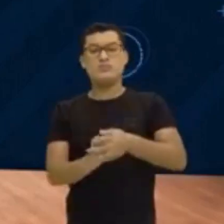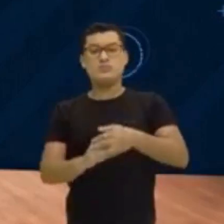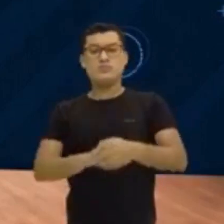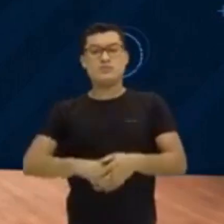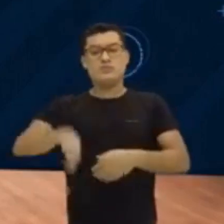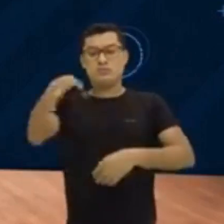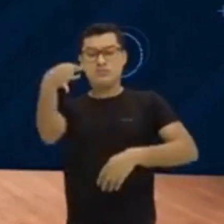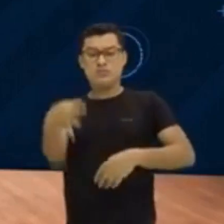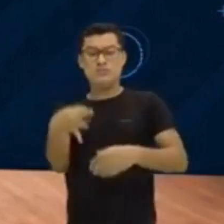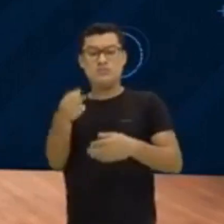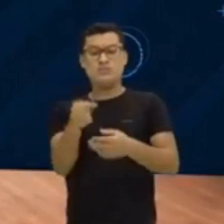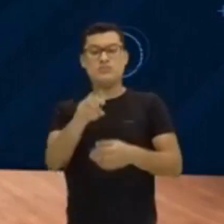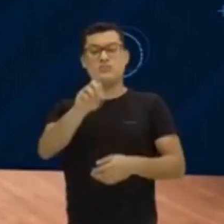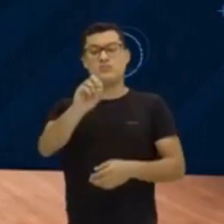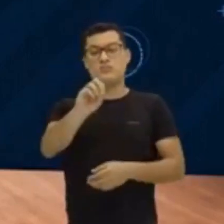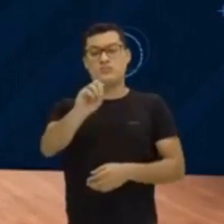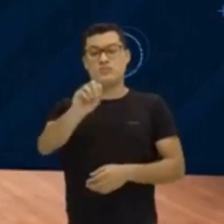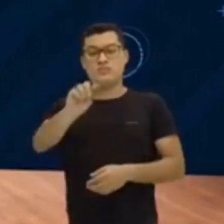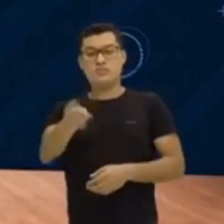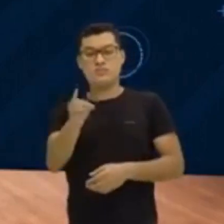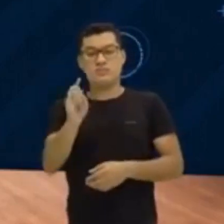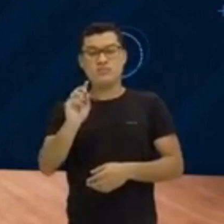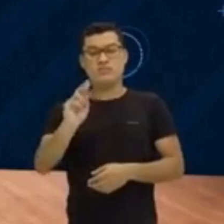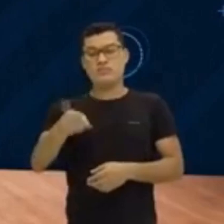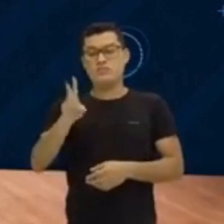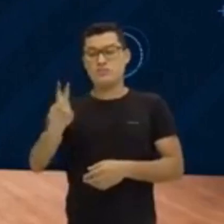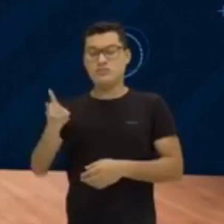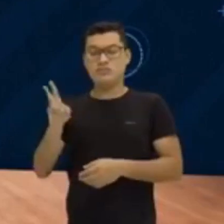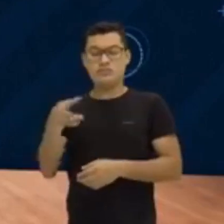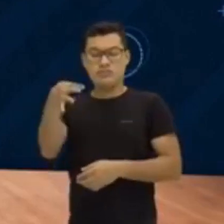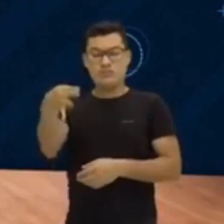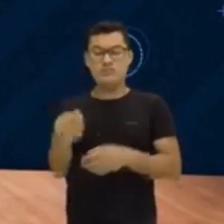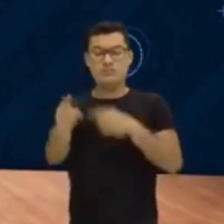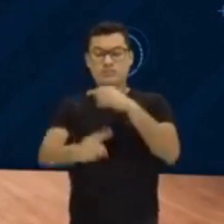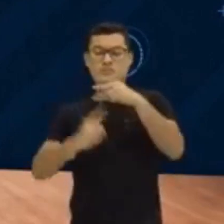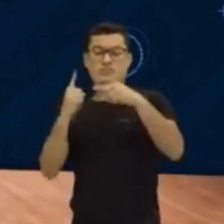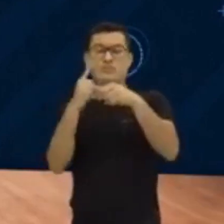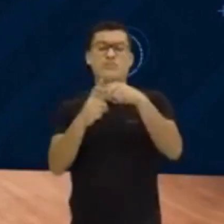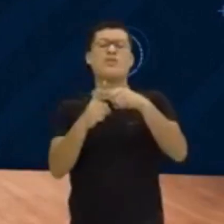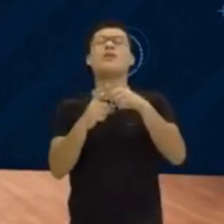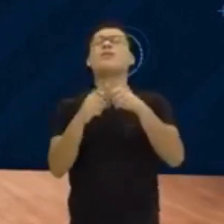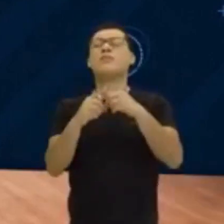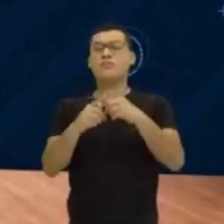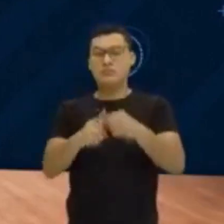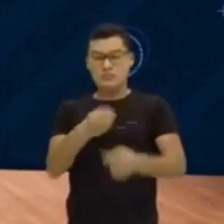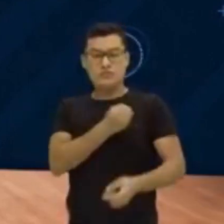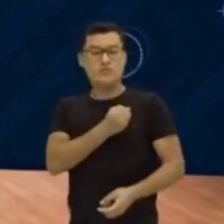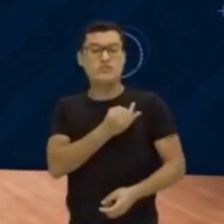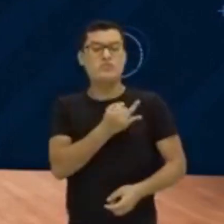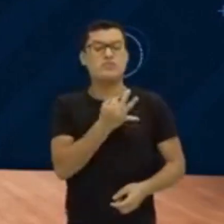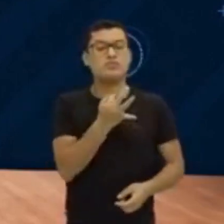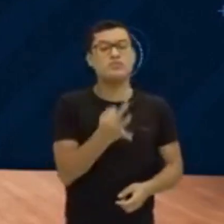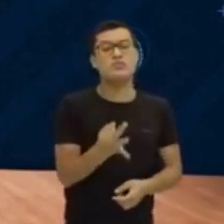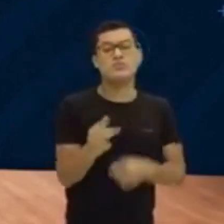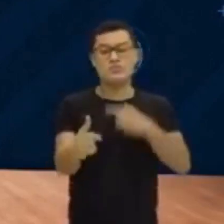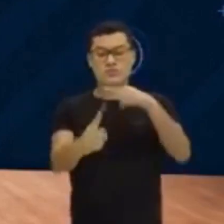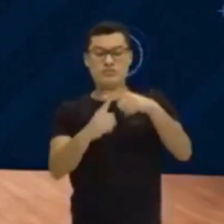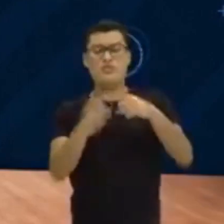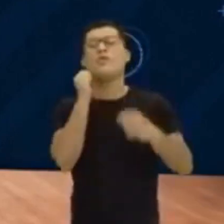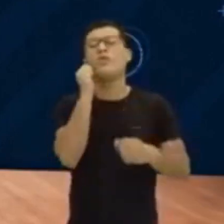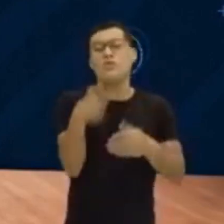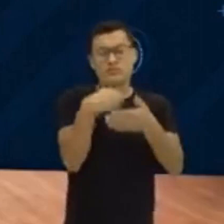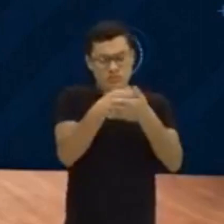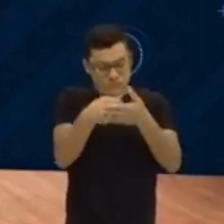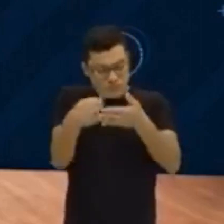exatos eu consigo escrever na forma de fração também. E as dízimas periódicas eu também consigo, tá? E é justamente